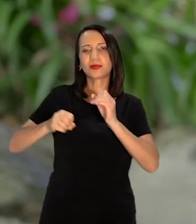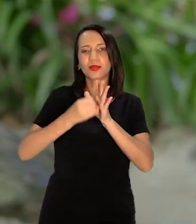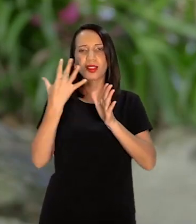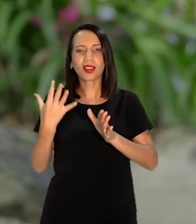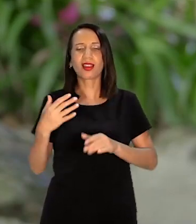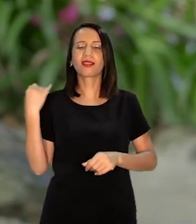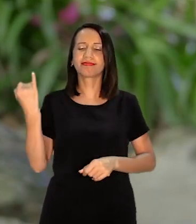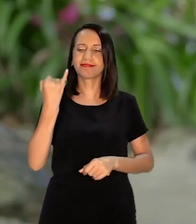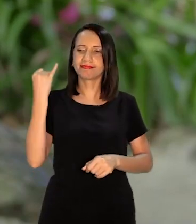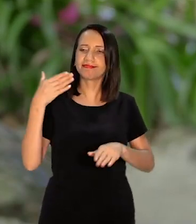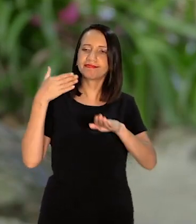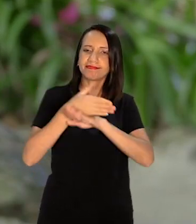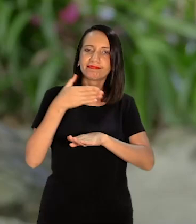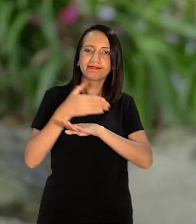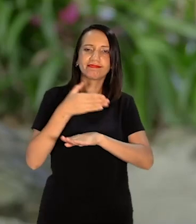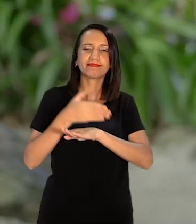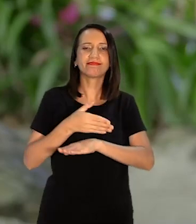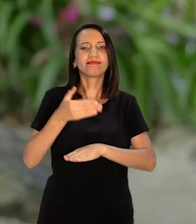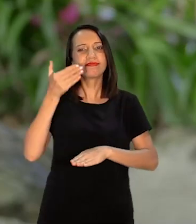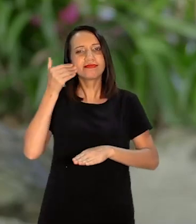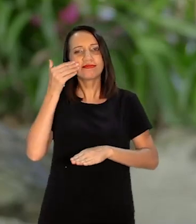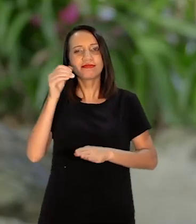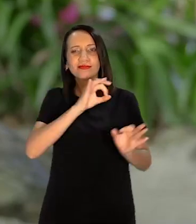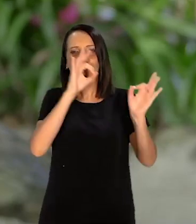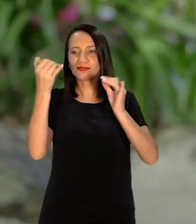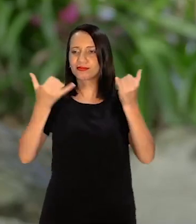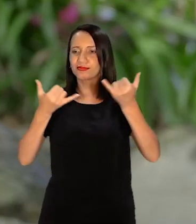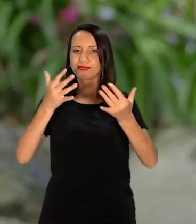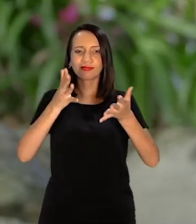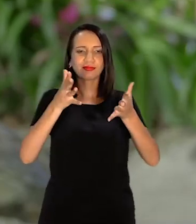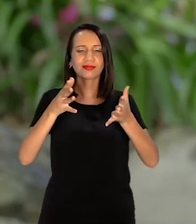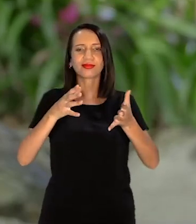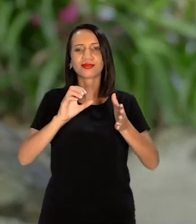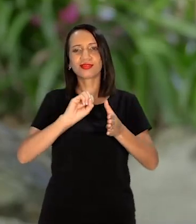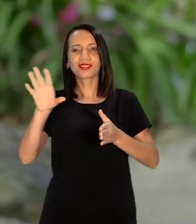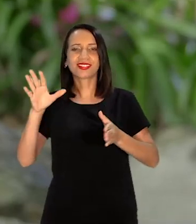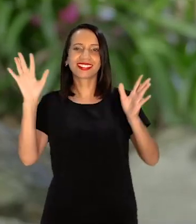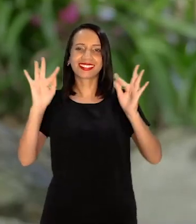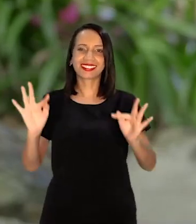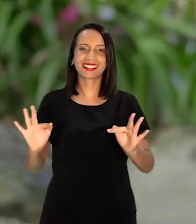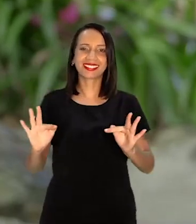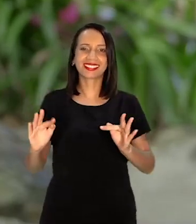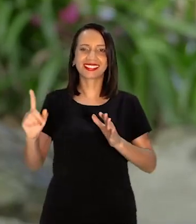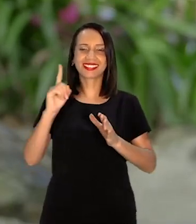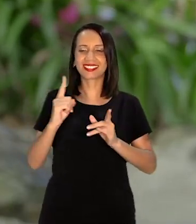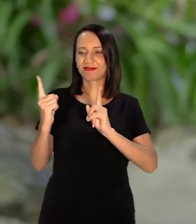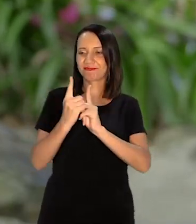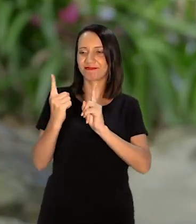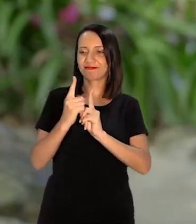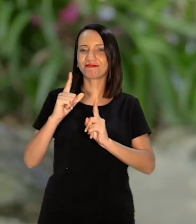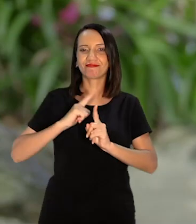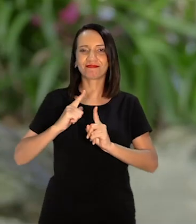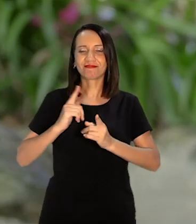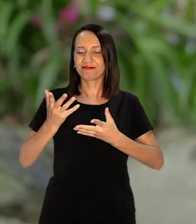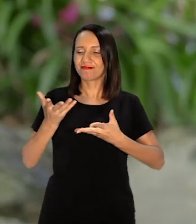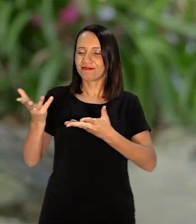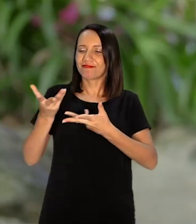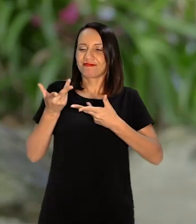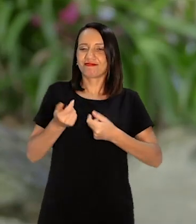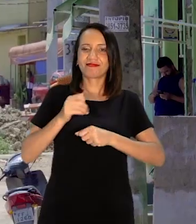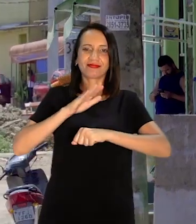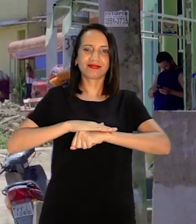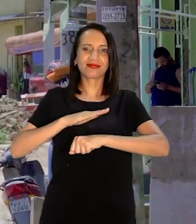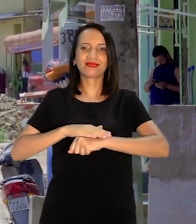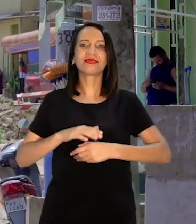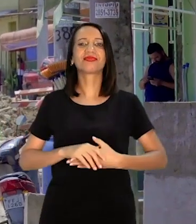é importante E ouvir as pessoas Elas já saem de lá Super felizes De terem sido atendidas De terem sido acolhidas Nesse